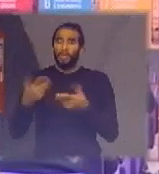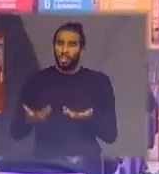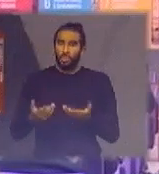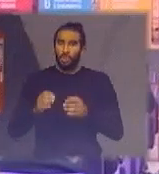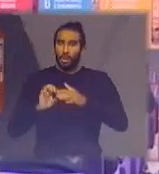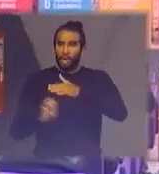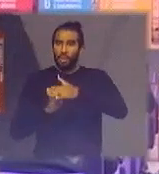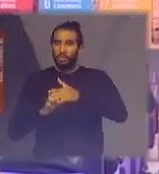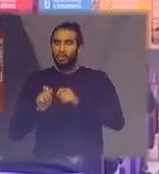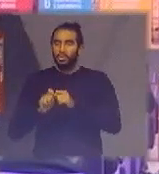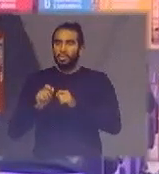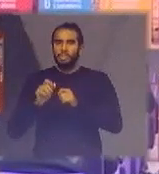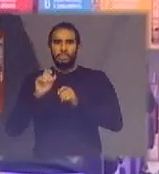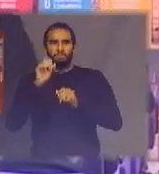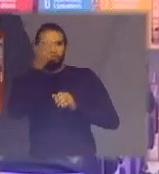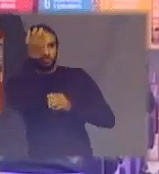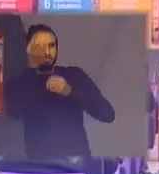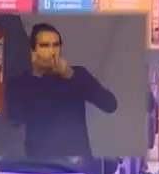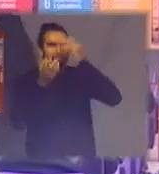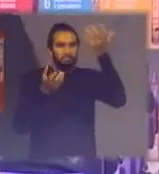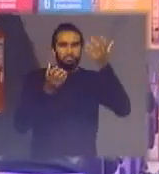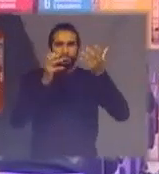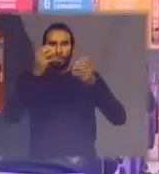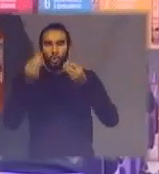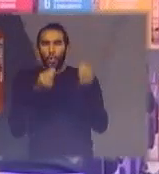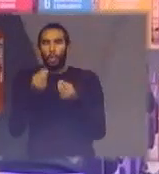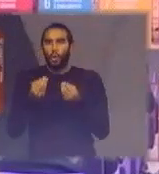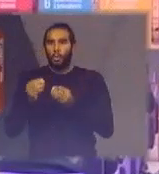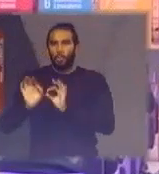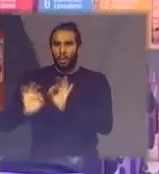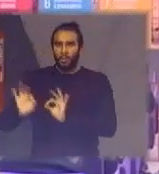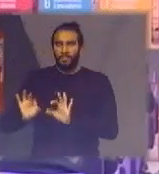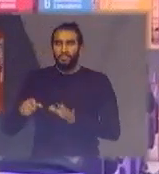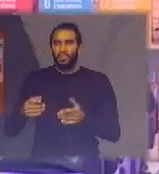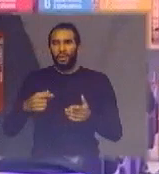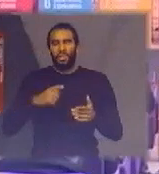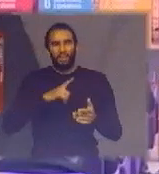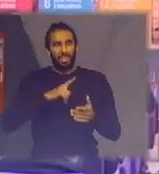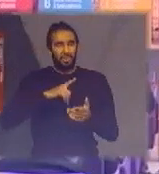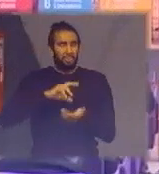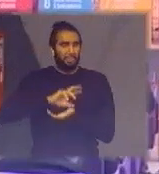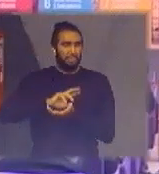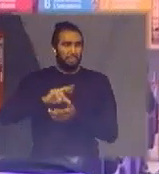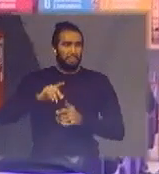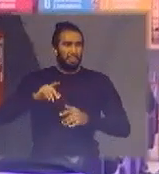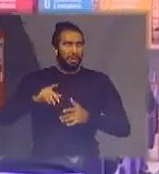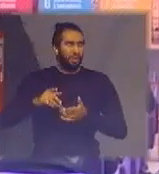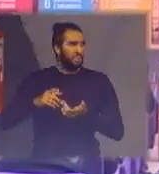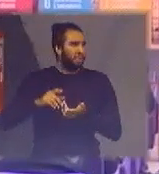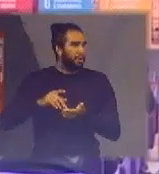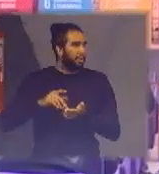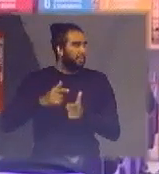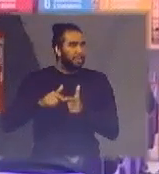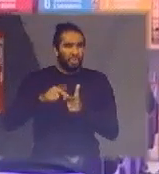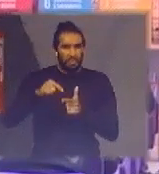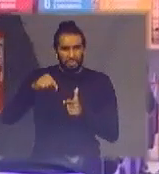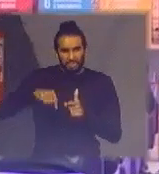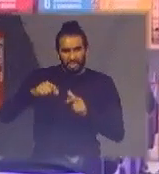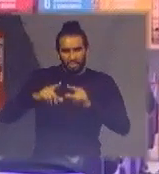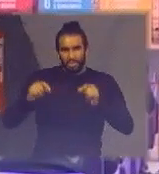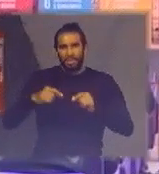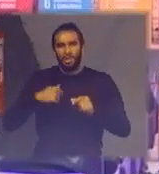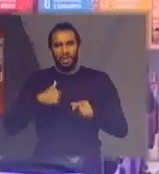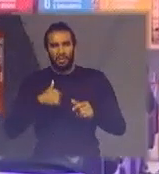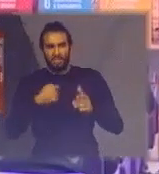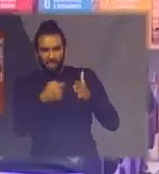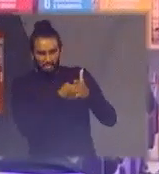se mobilizando para dar uma solução então fica essa confusão em Brasília eu estou esclarecendo porque imagino que quem perguntou aqui é de Brasília em